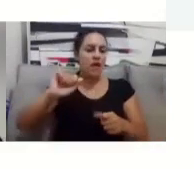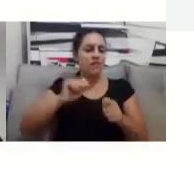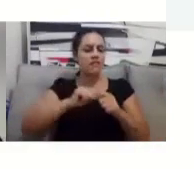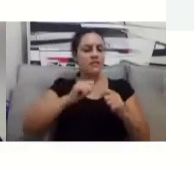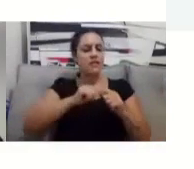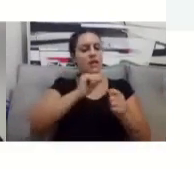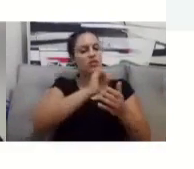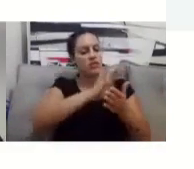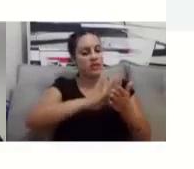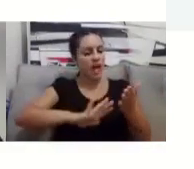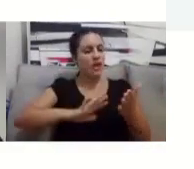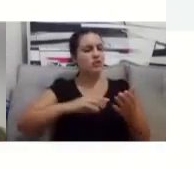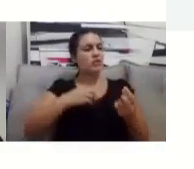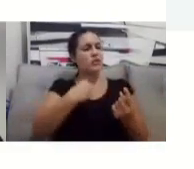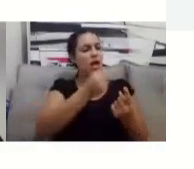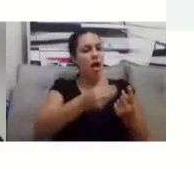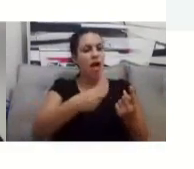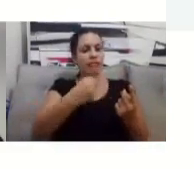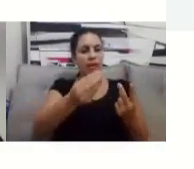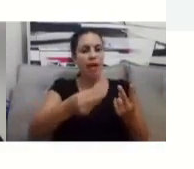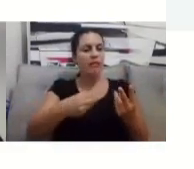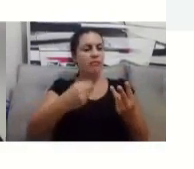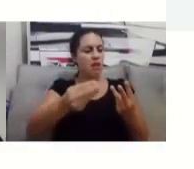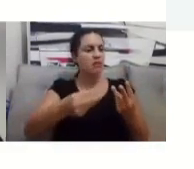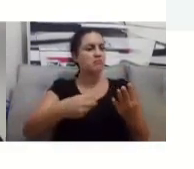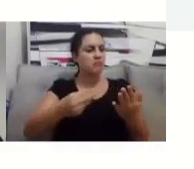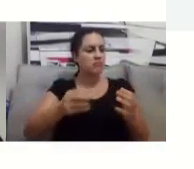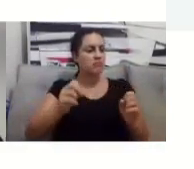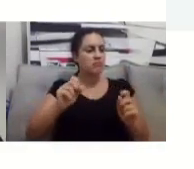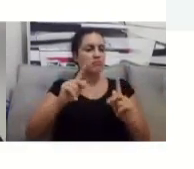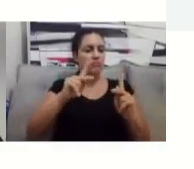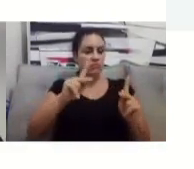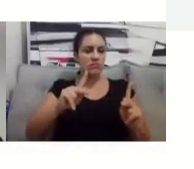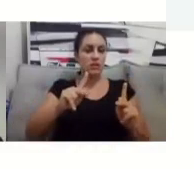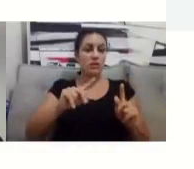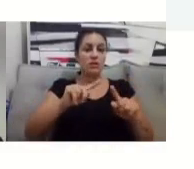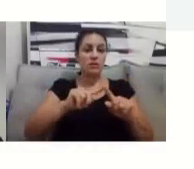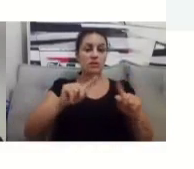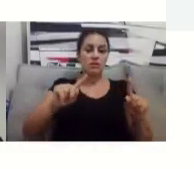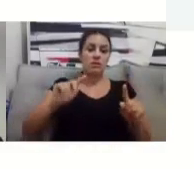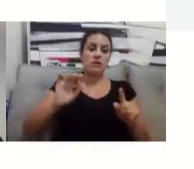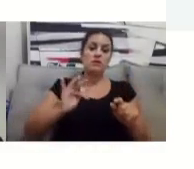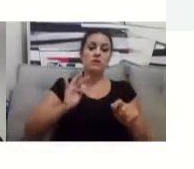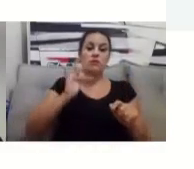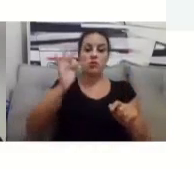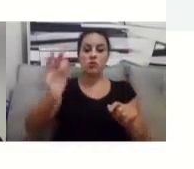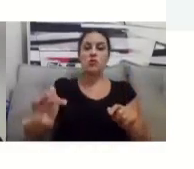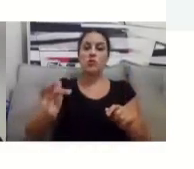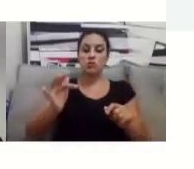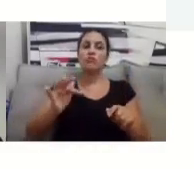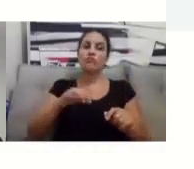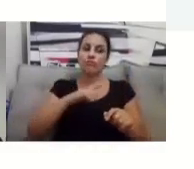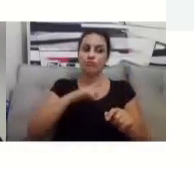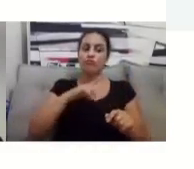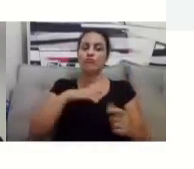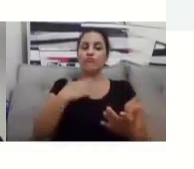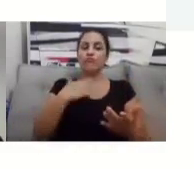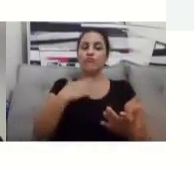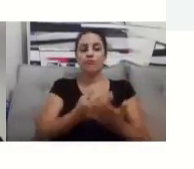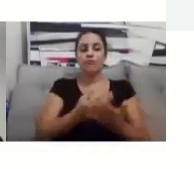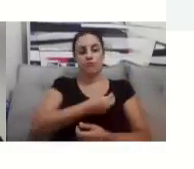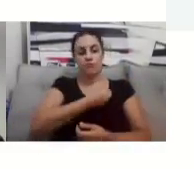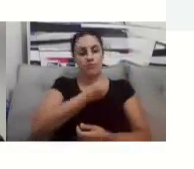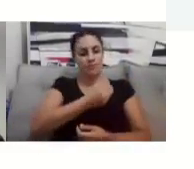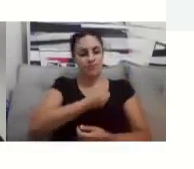presencial, ou seja, para desenvolver atividades presenciais com vocês que são atividades que precisam ser pontuadas.